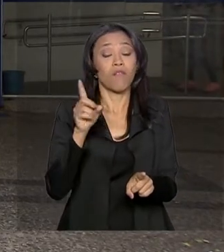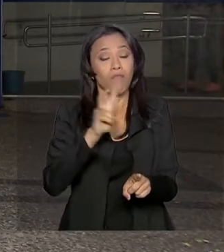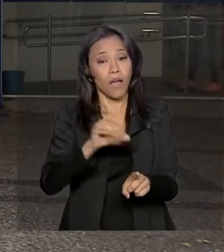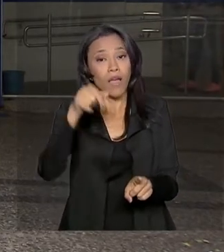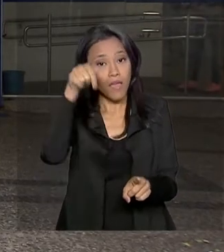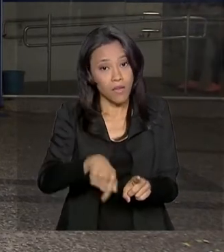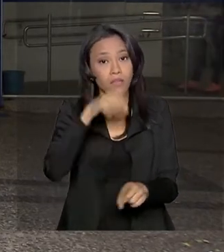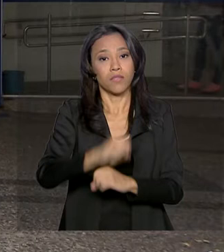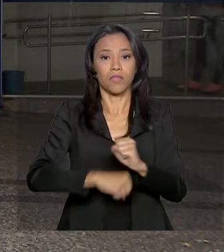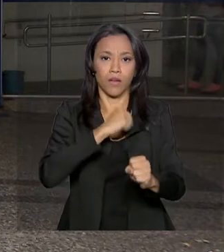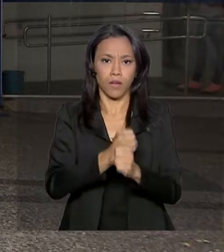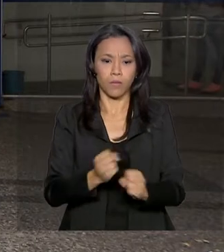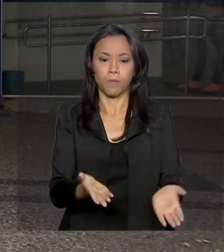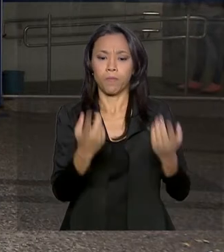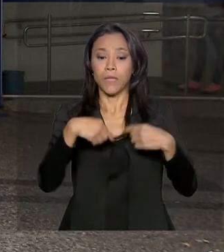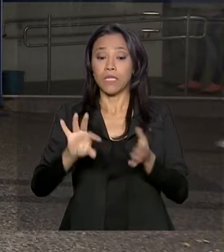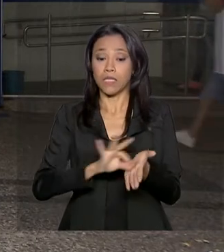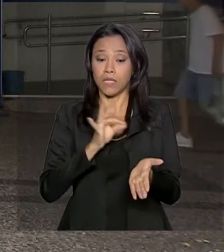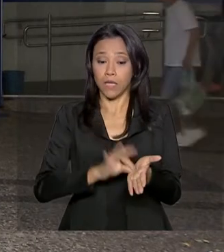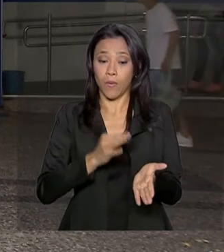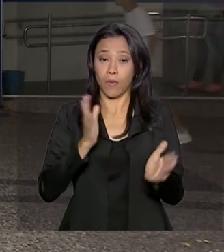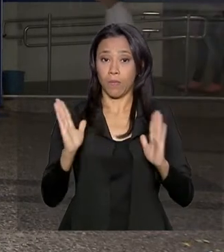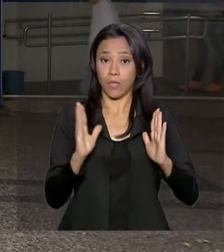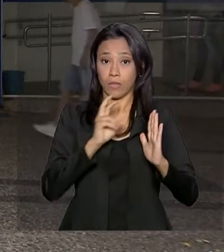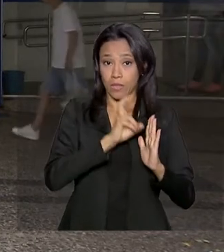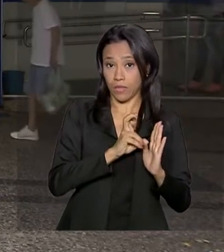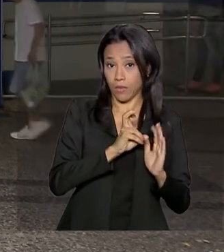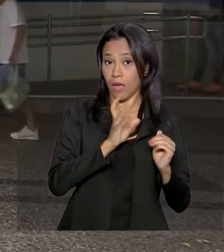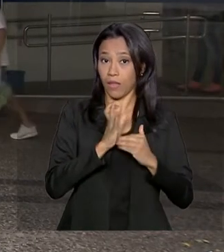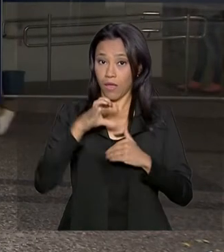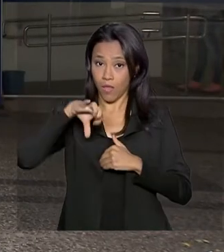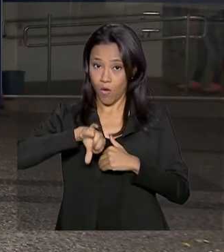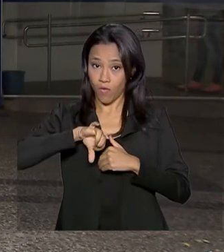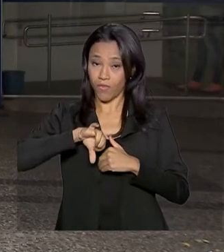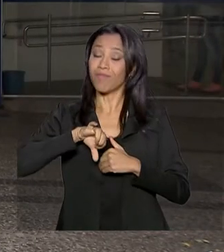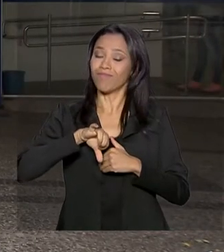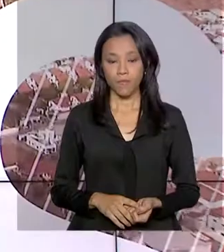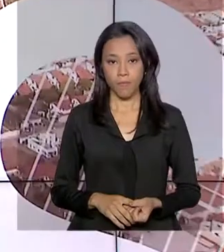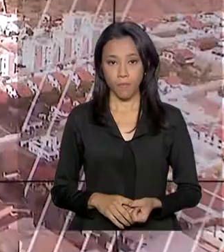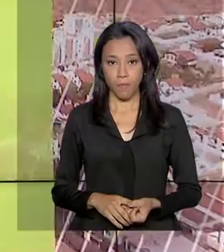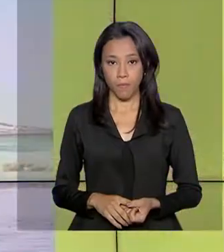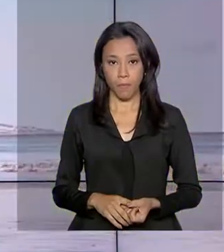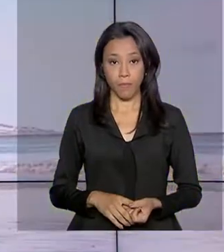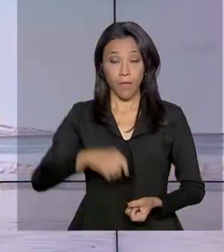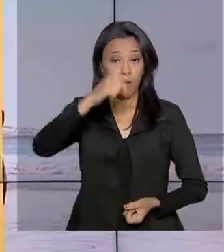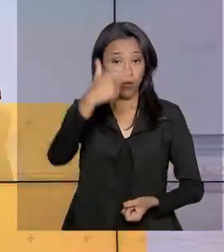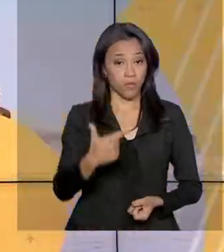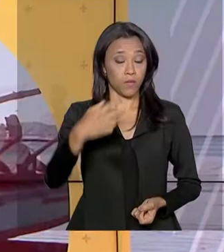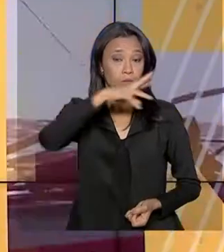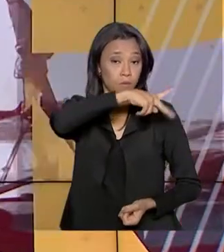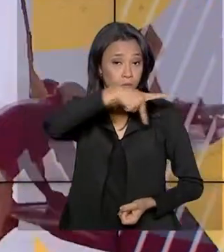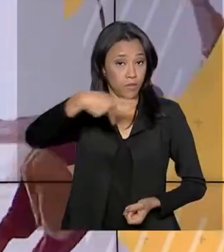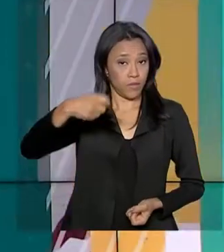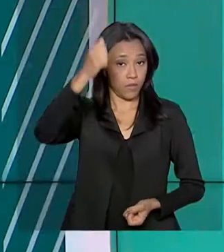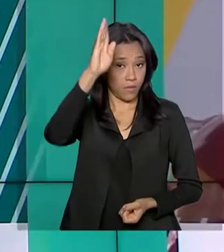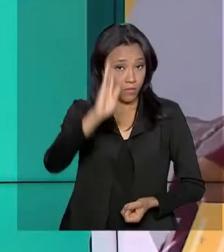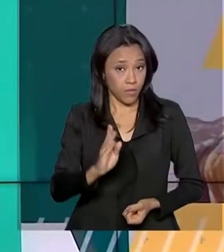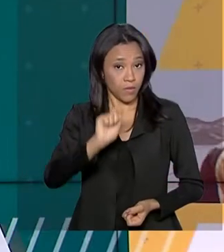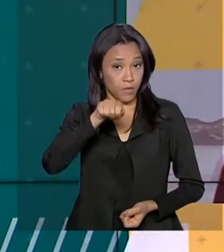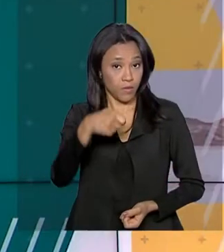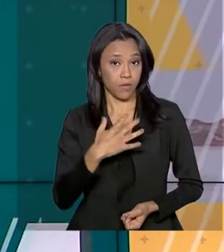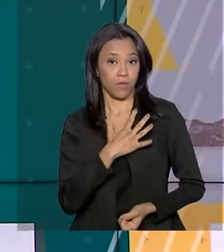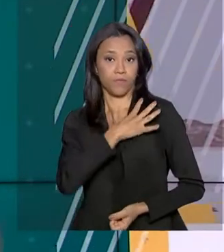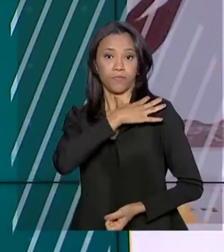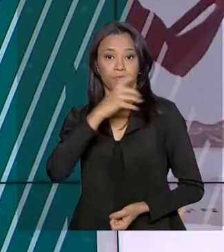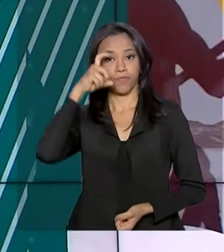pagamentos para inscrições com finais entre 5 e 9 serão feitos em 2020. O vice-presidente da República, Hamilton